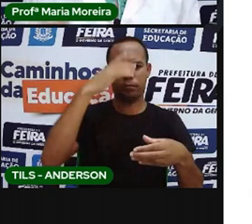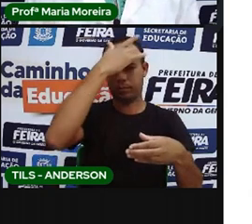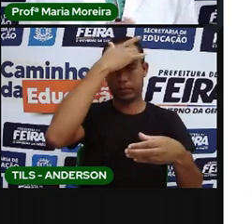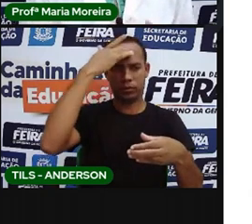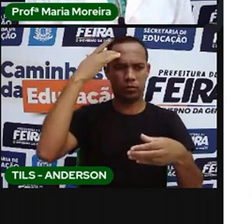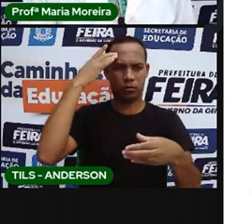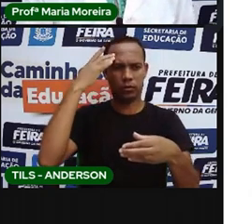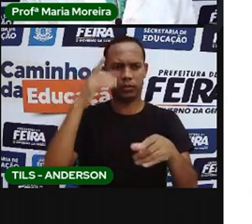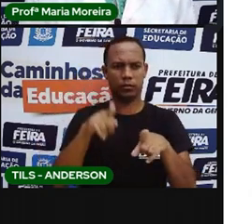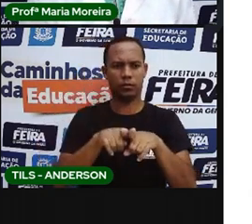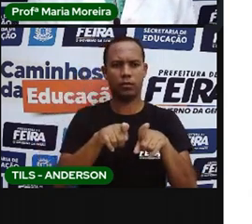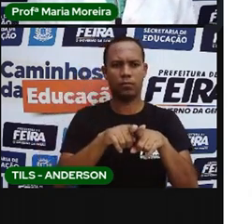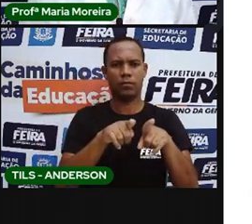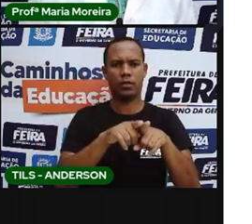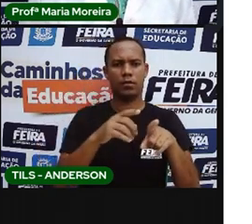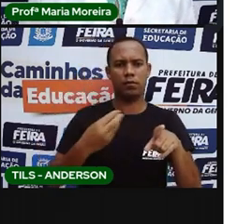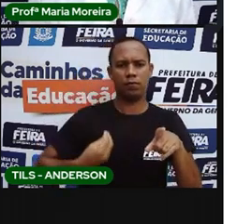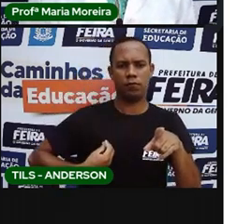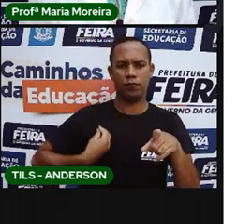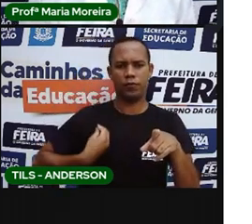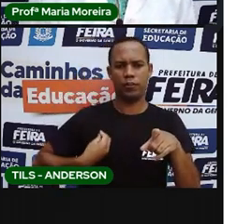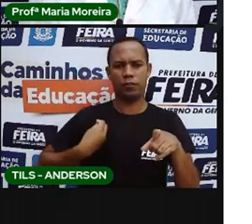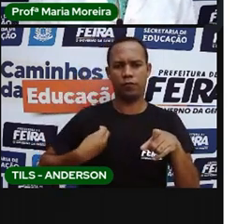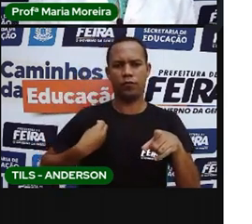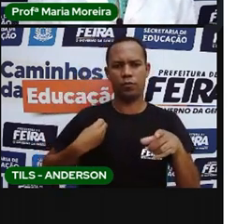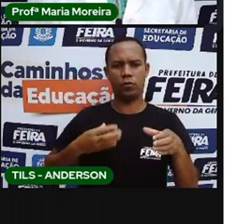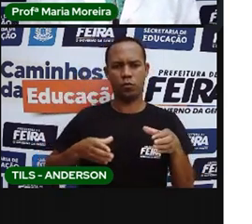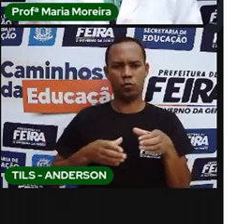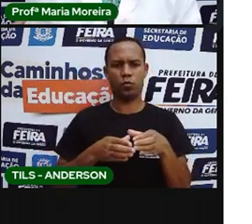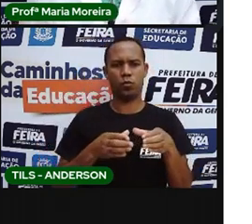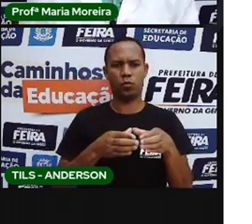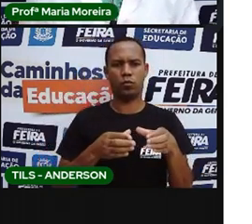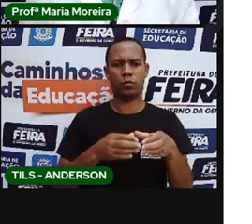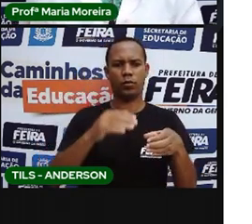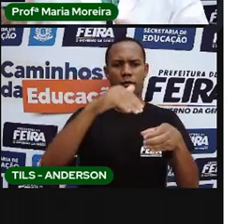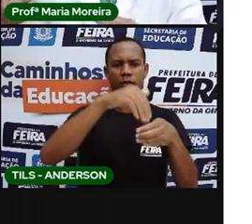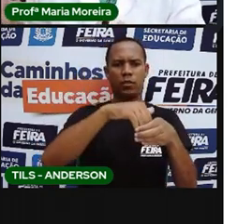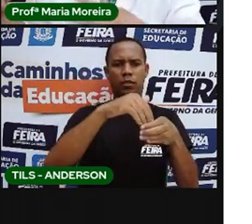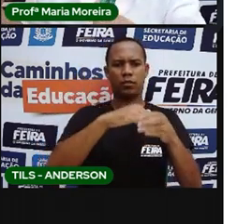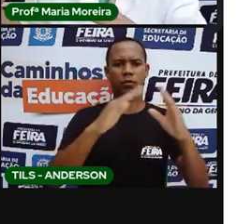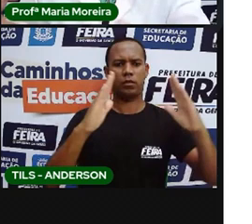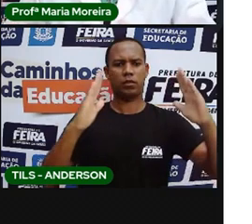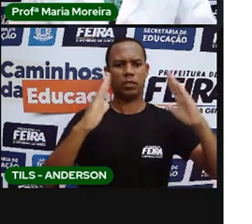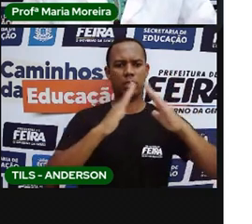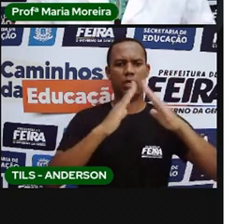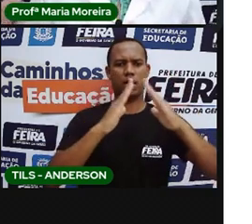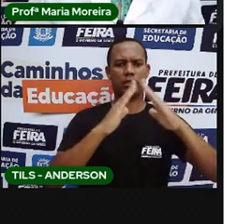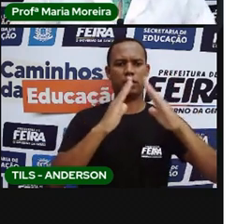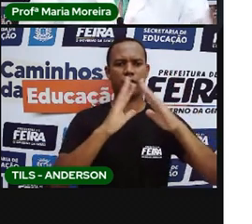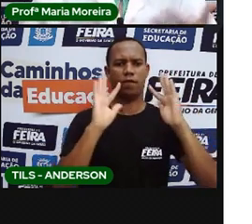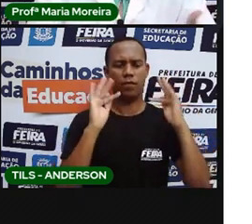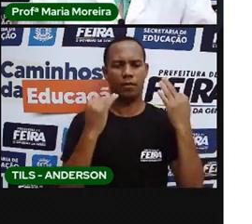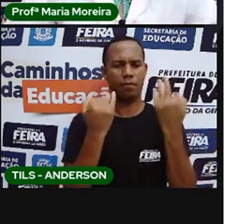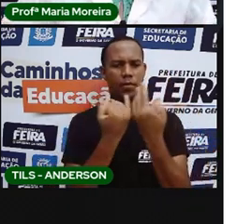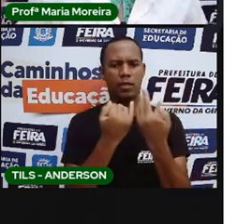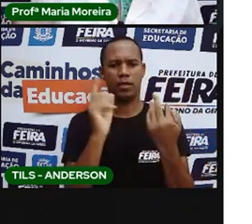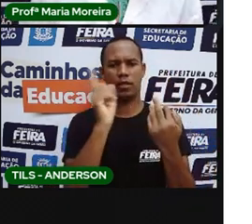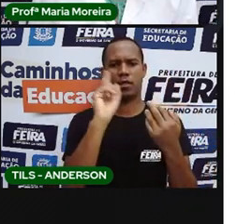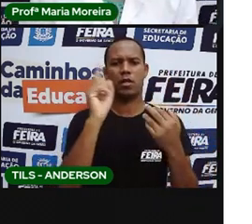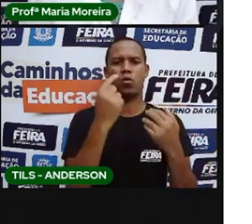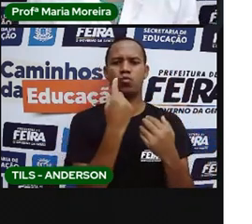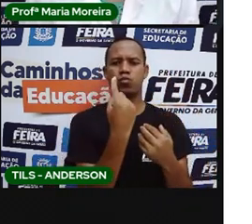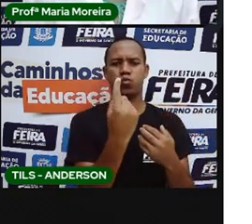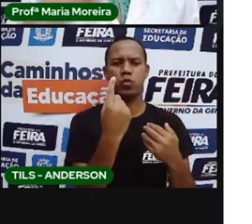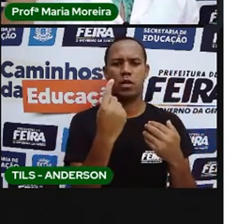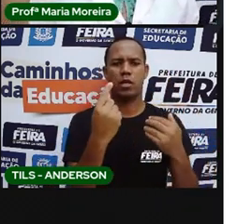elas também convivem em coletividade. Então, a casa, ela não é uma casa por família. Existem várias famílias dentro de